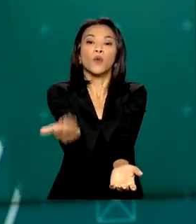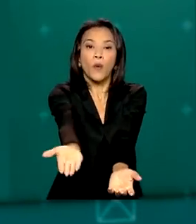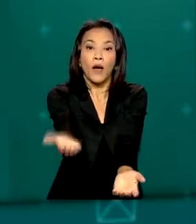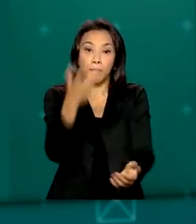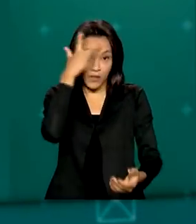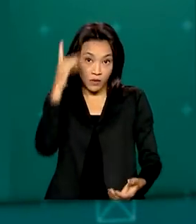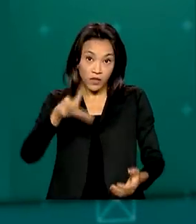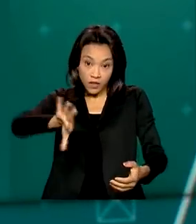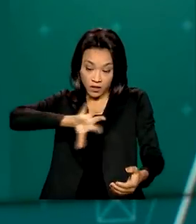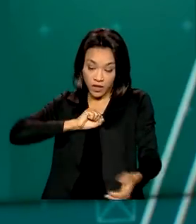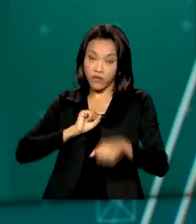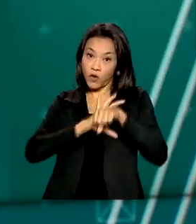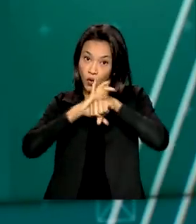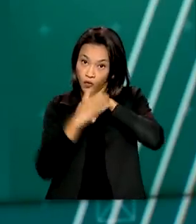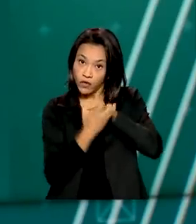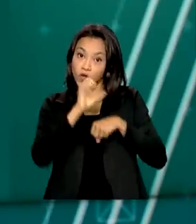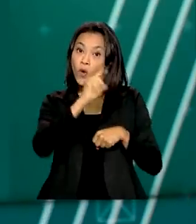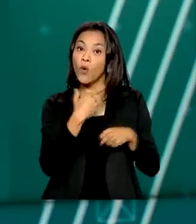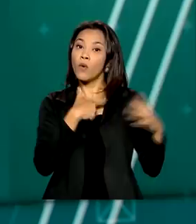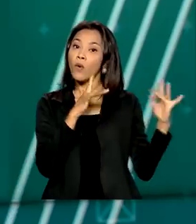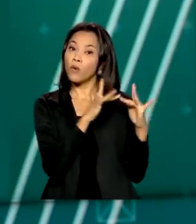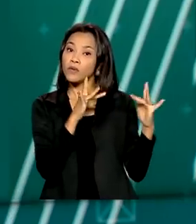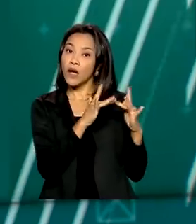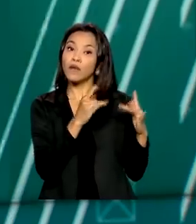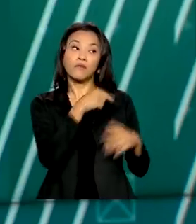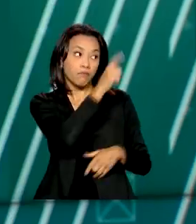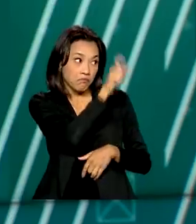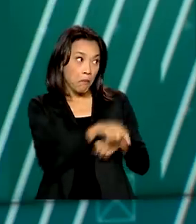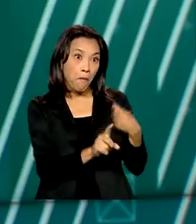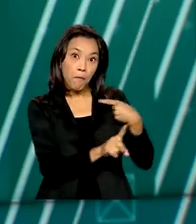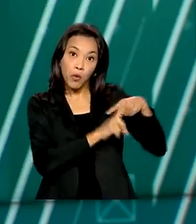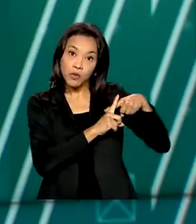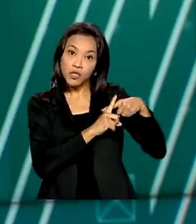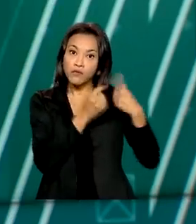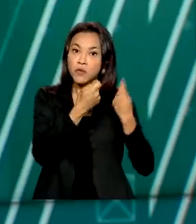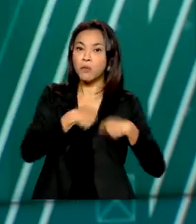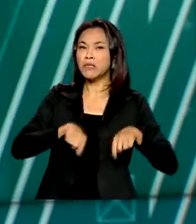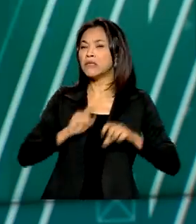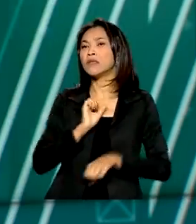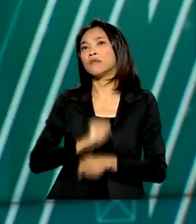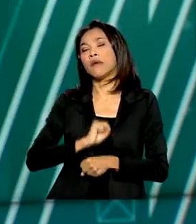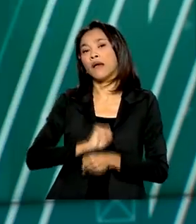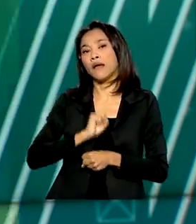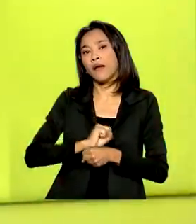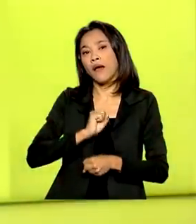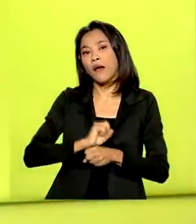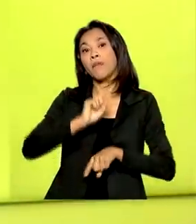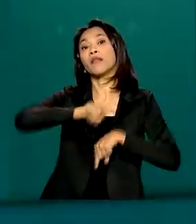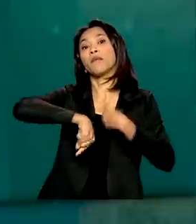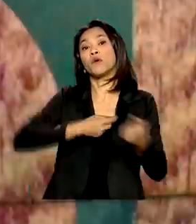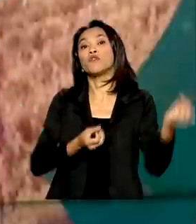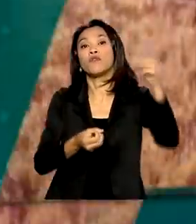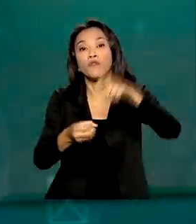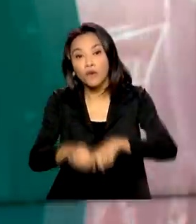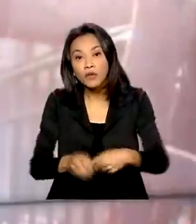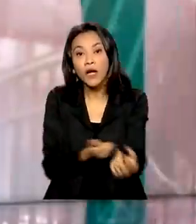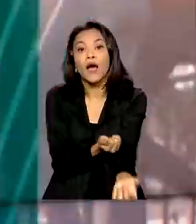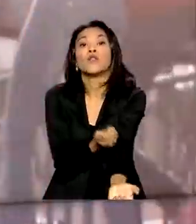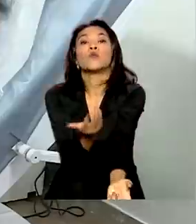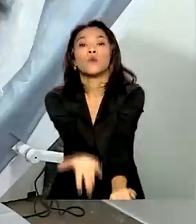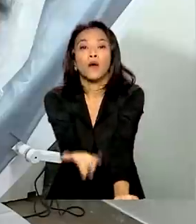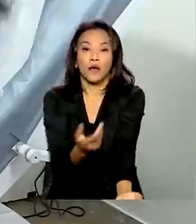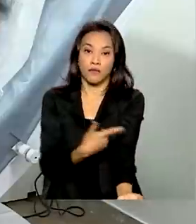tiveram Covid ou contato com quem testou positivo não vão precisar esperar tanto tempo para poder voltar a doar.